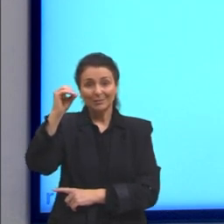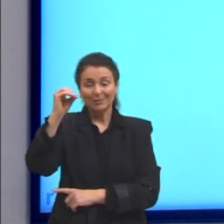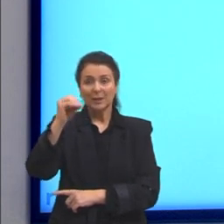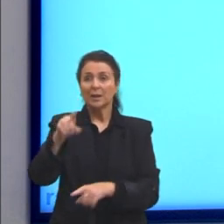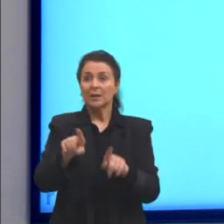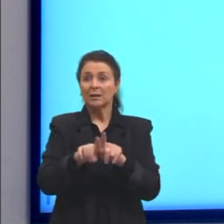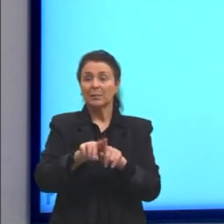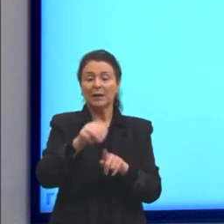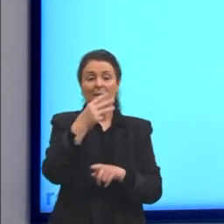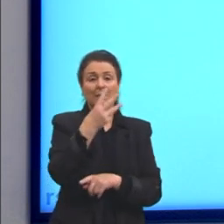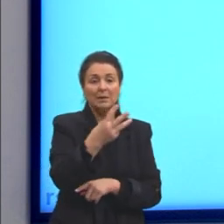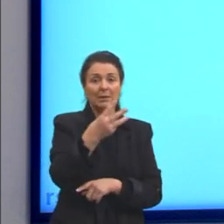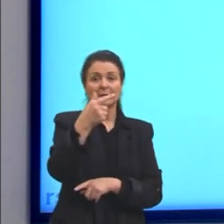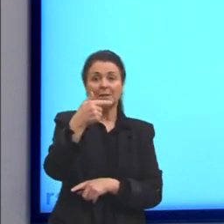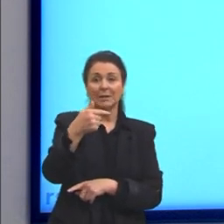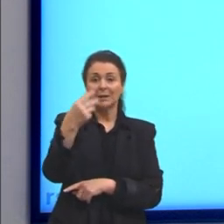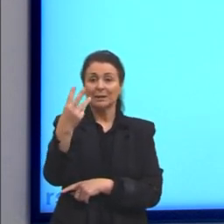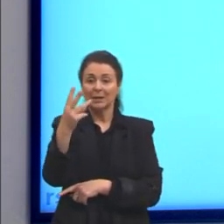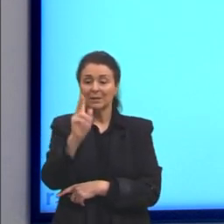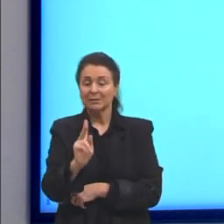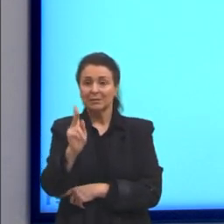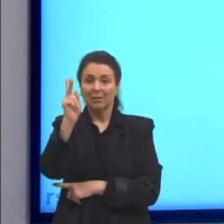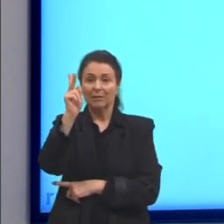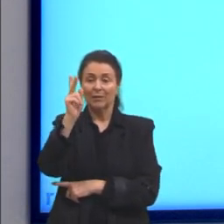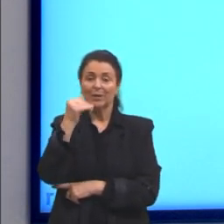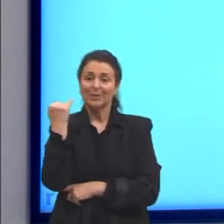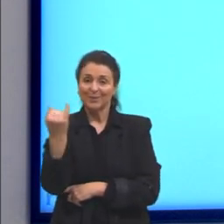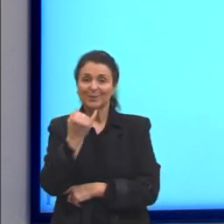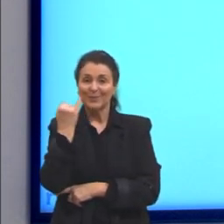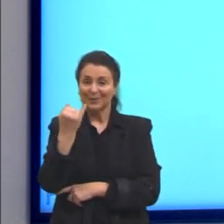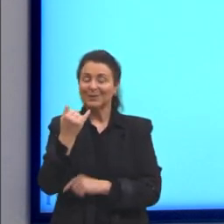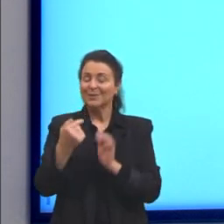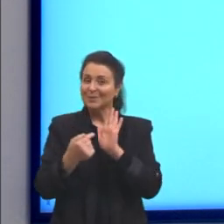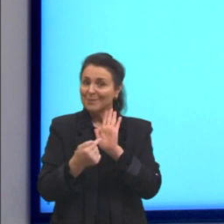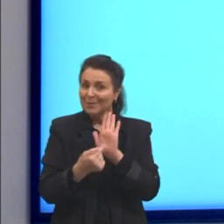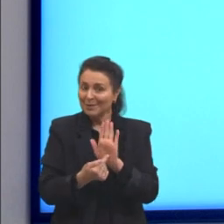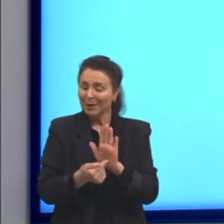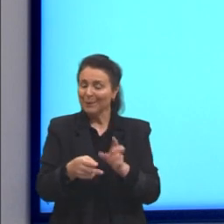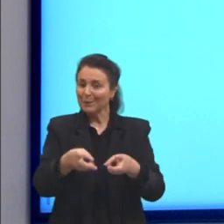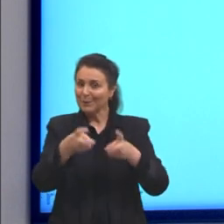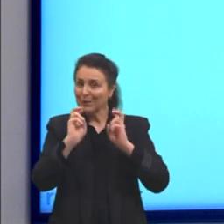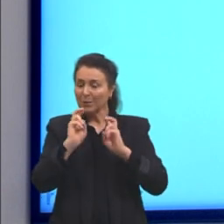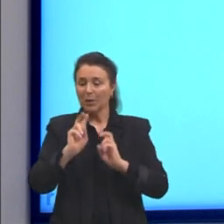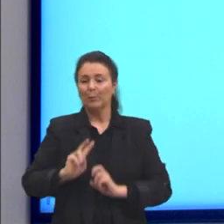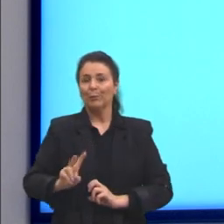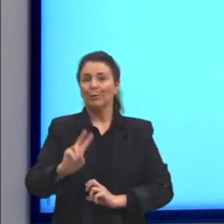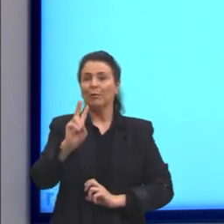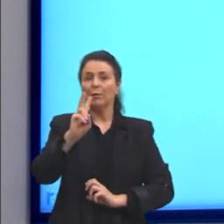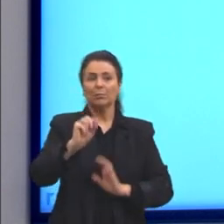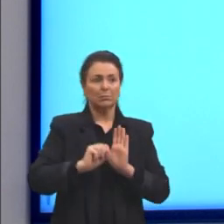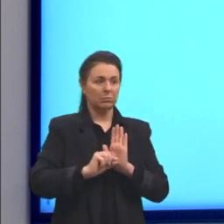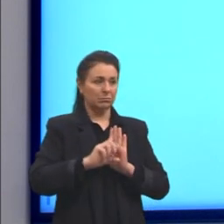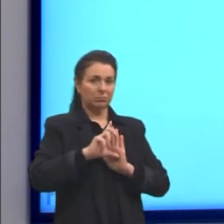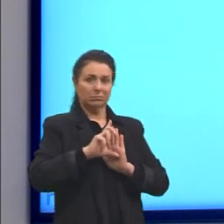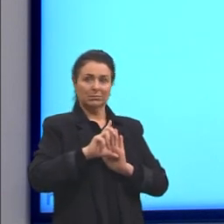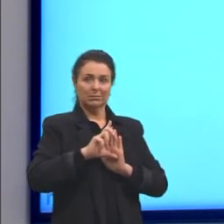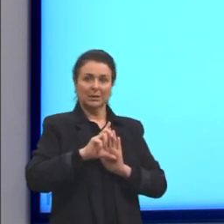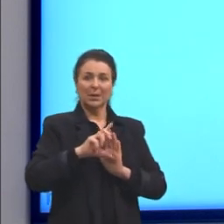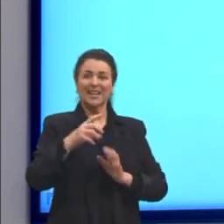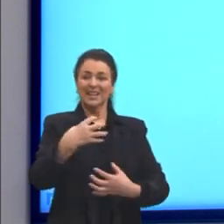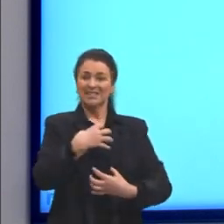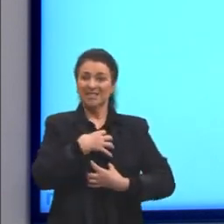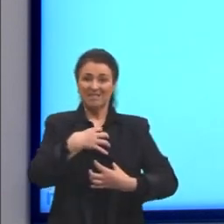373 Kelvin. Isso que é importante a gente ressaltar. Não é porque o valor aqui aparenta ser mais alto